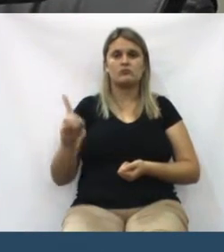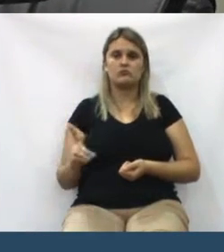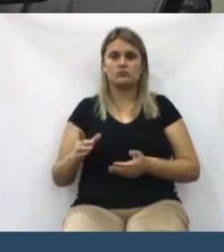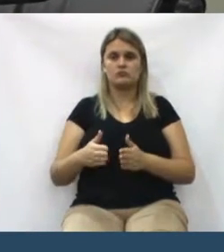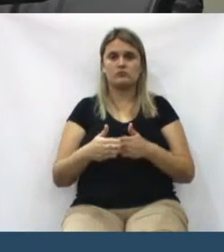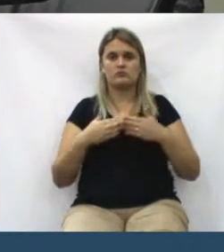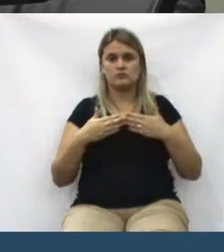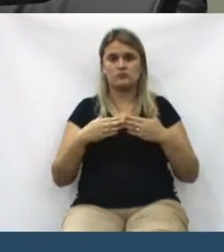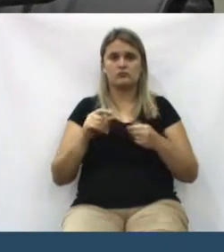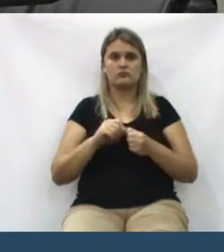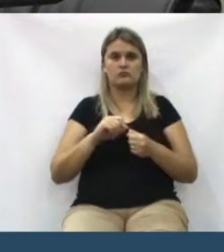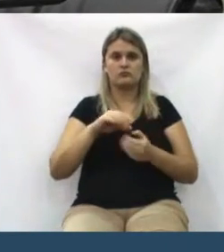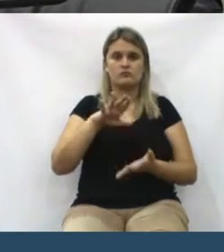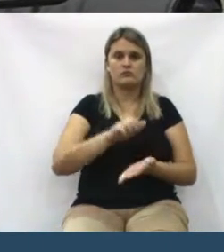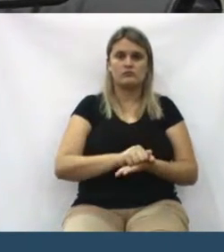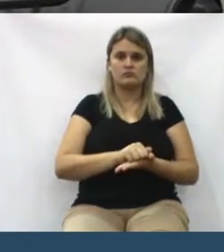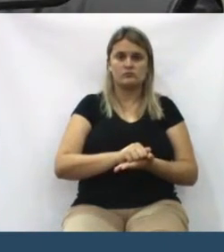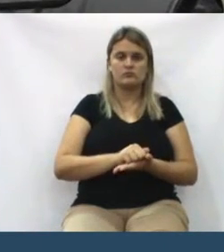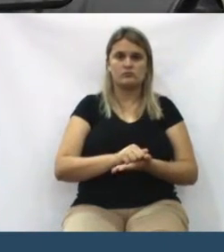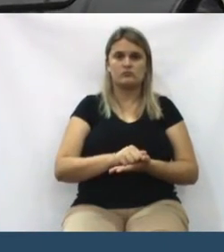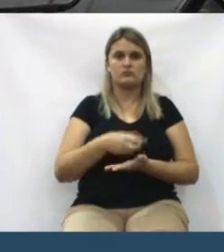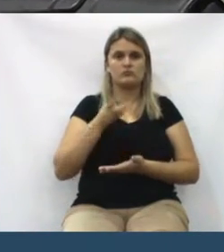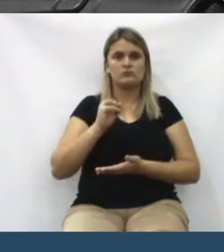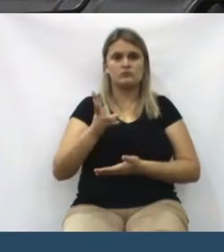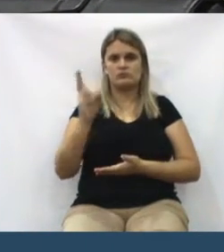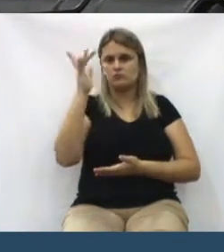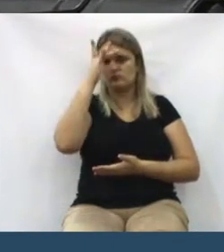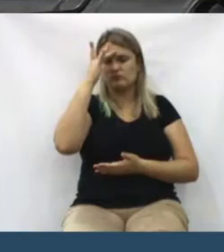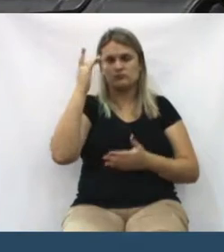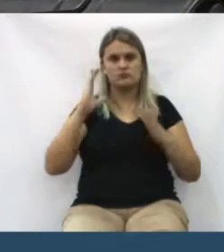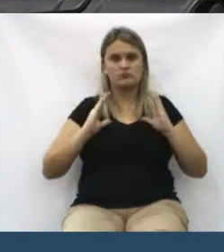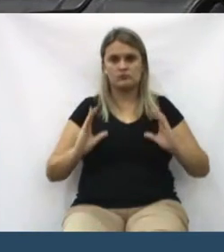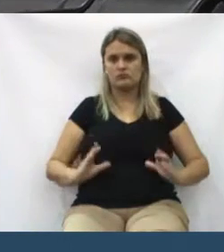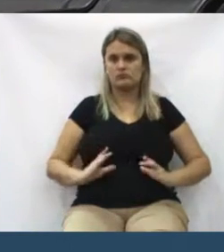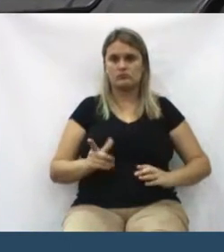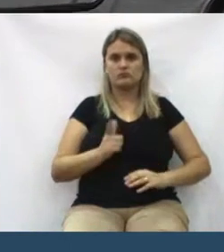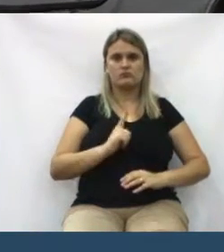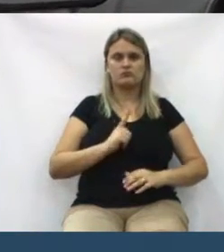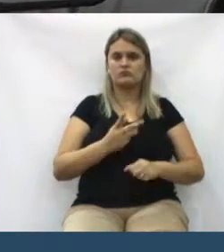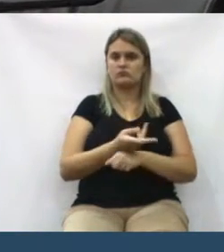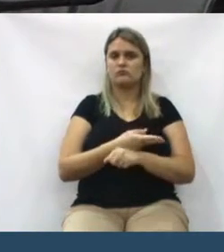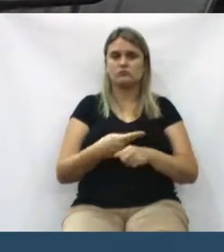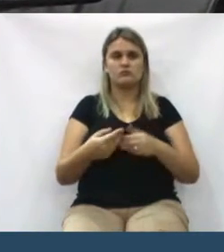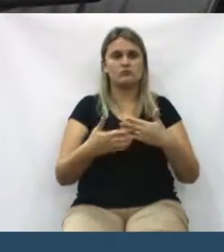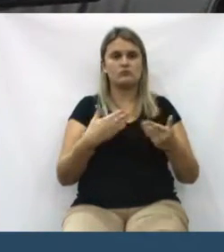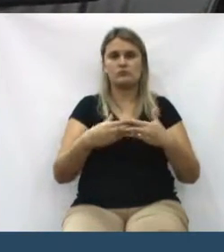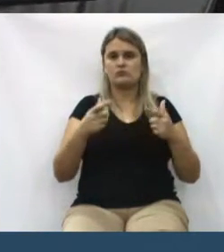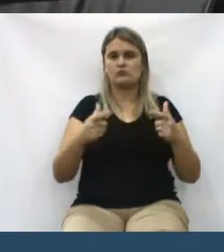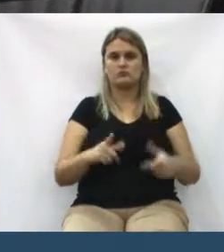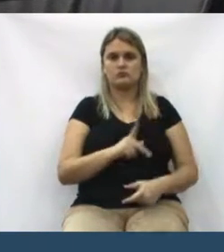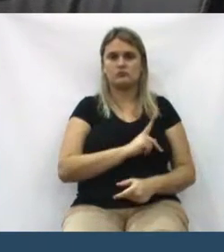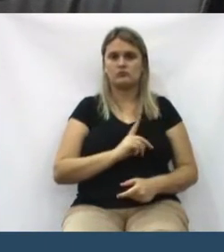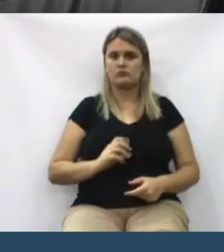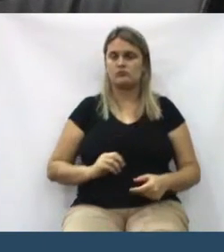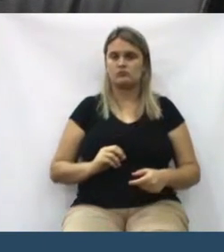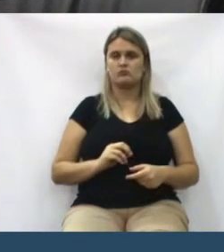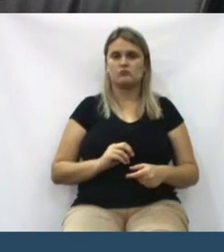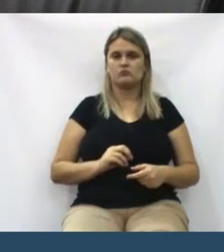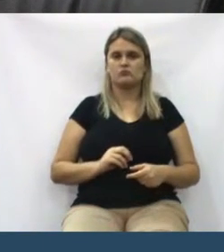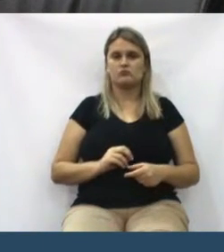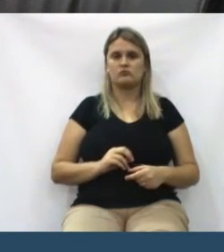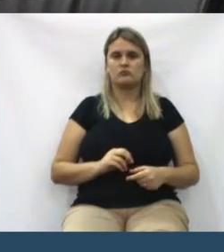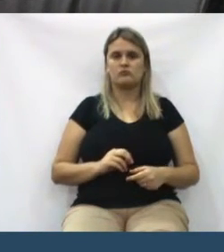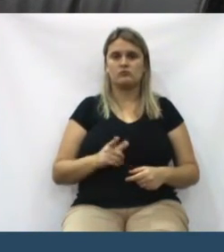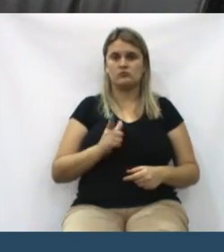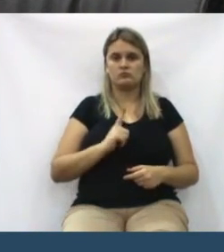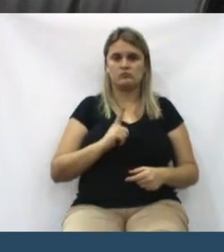de protocolo, que todo cidadão tem ao procurar qualquer órgão público, independentemente de ter